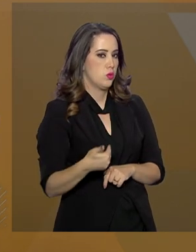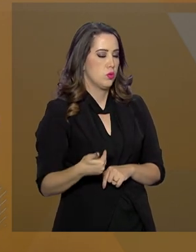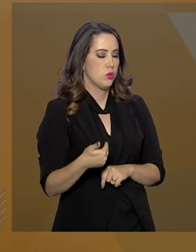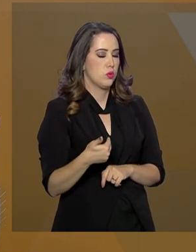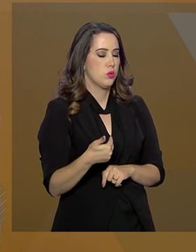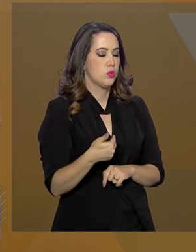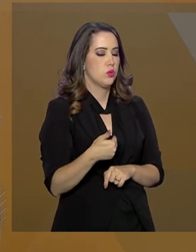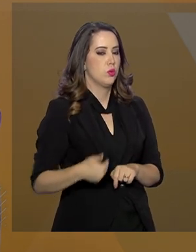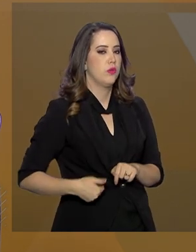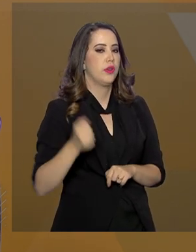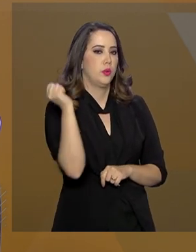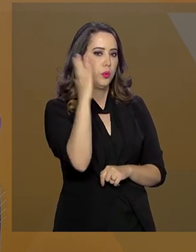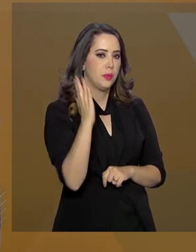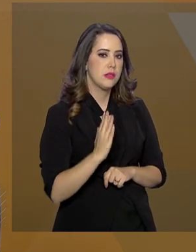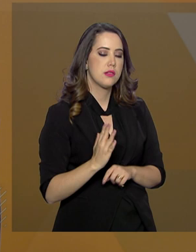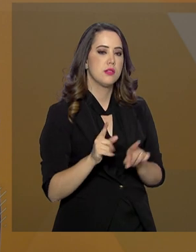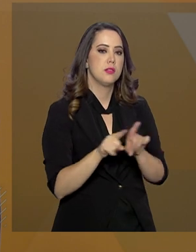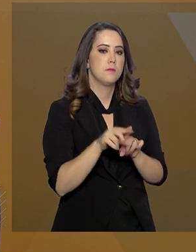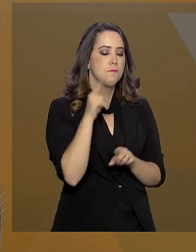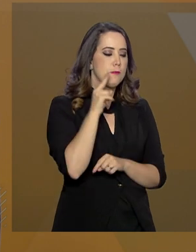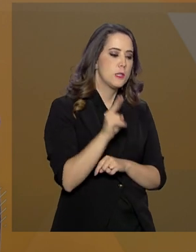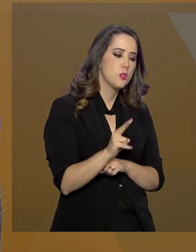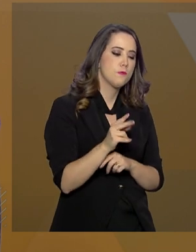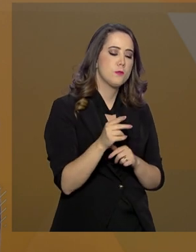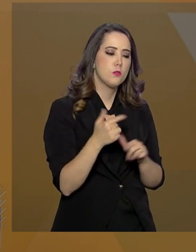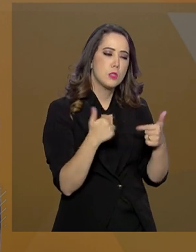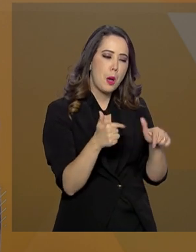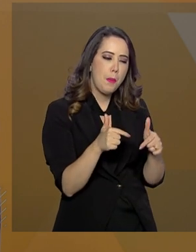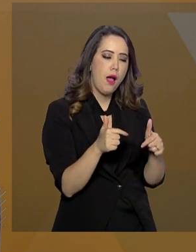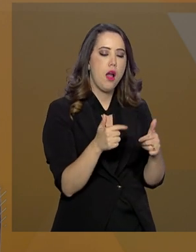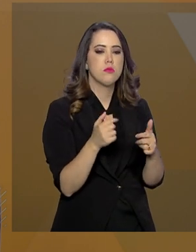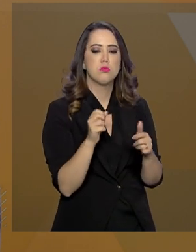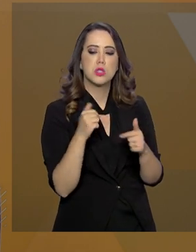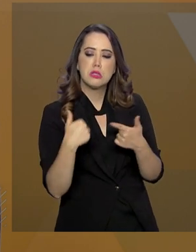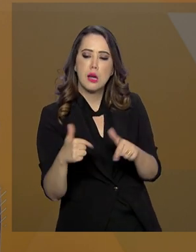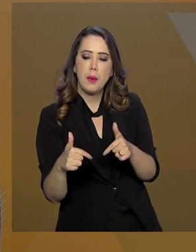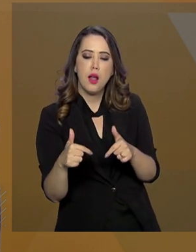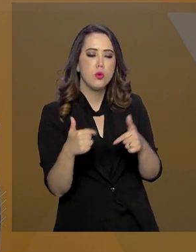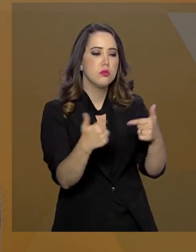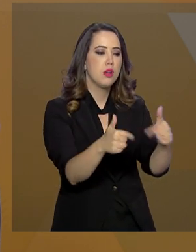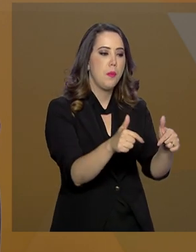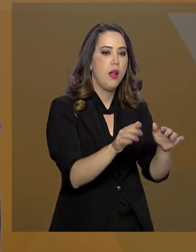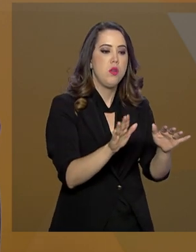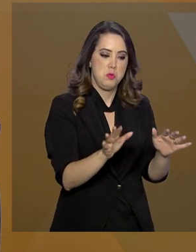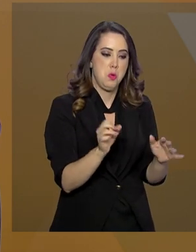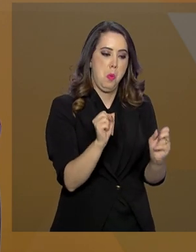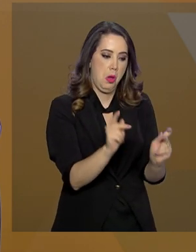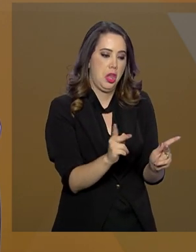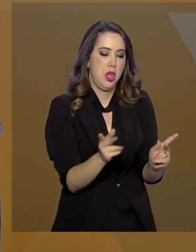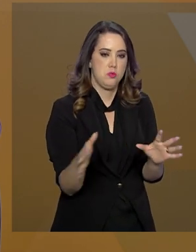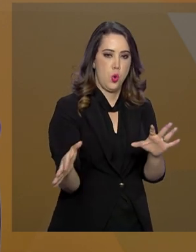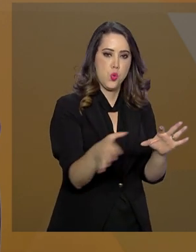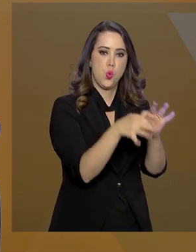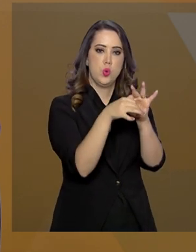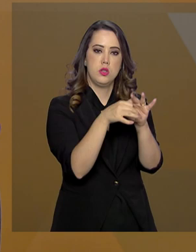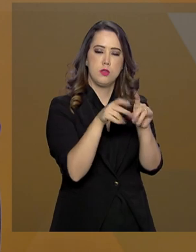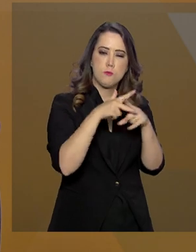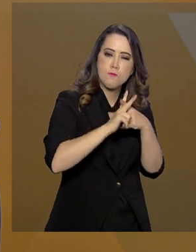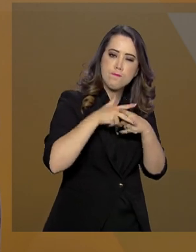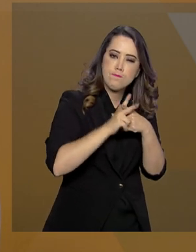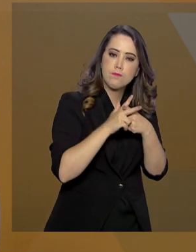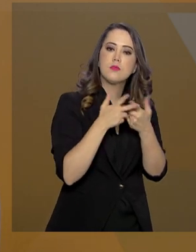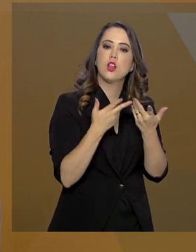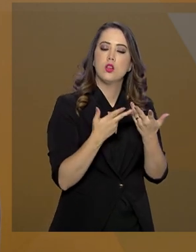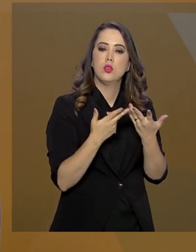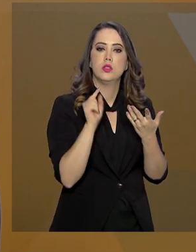incrementado com ações que visualizamos que tinham lacunas, que precisavam ser complementadas. Então, essa colocação do